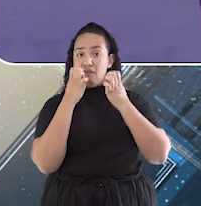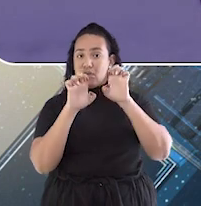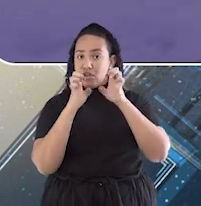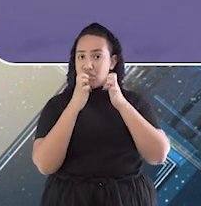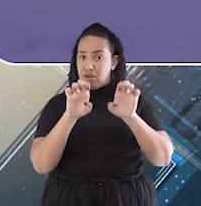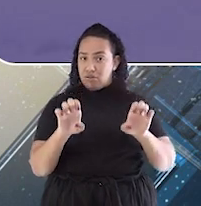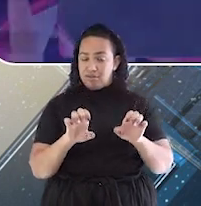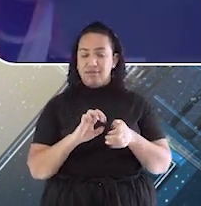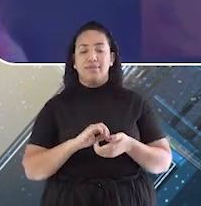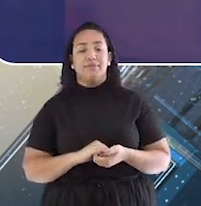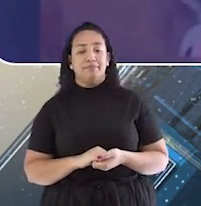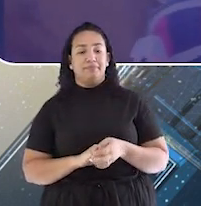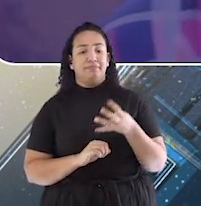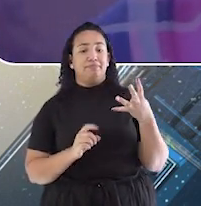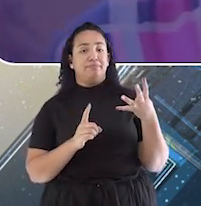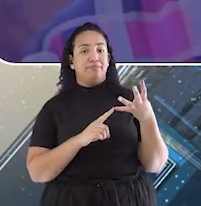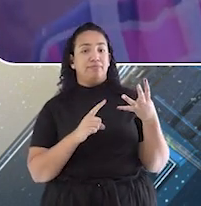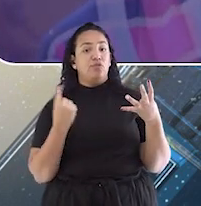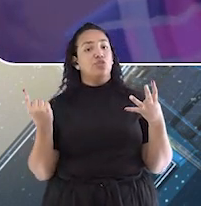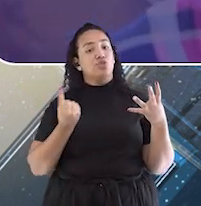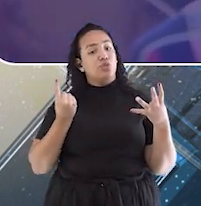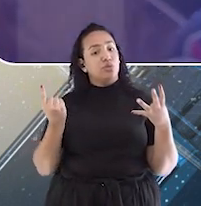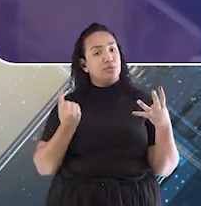E intérprete